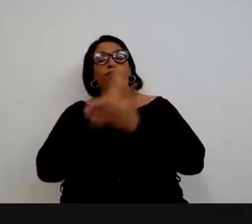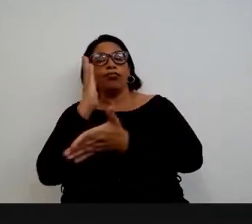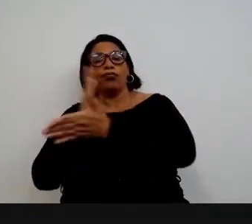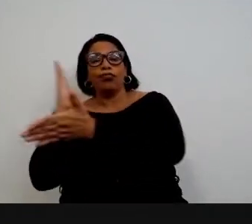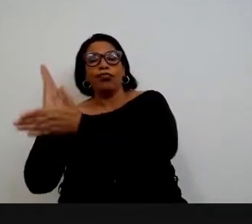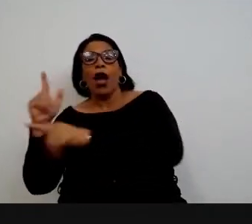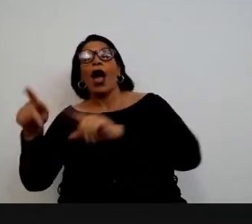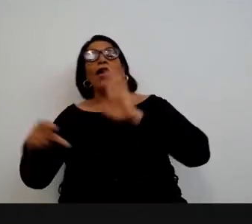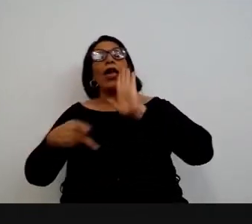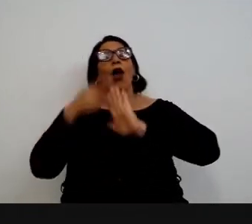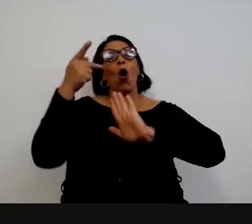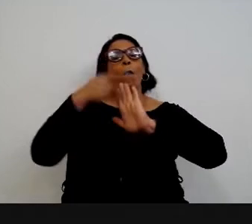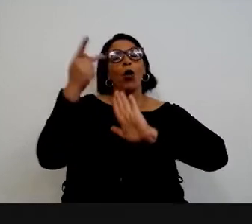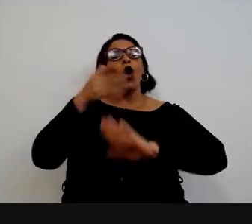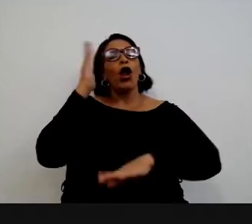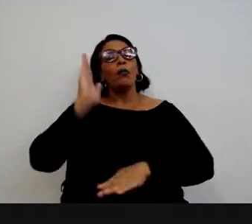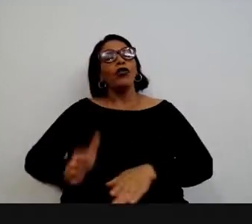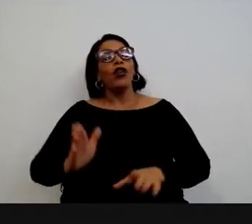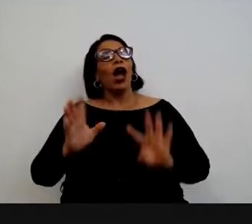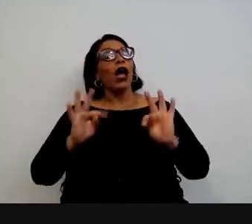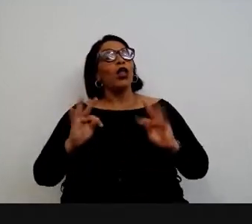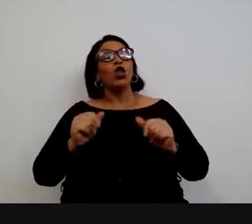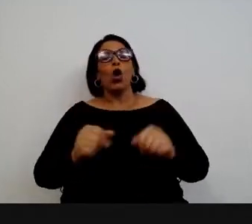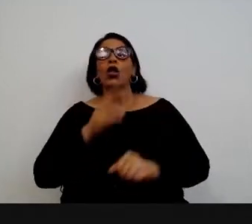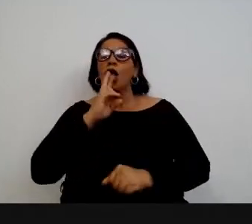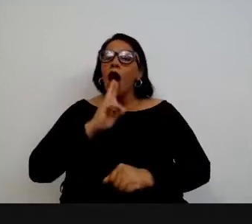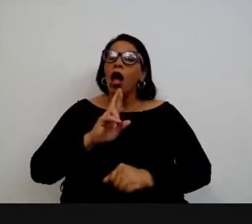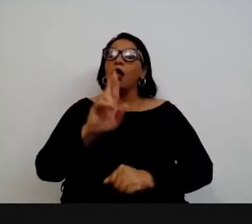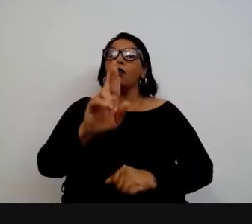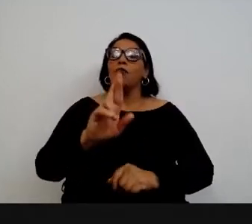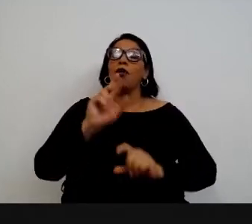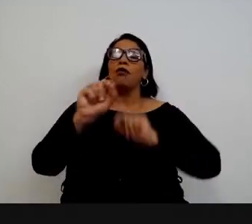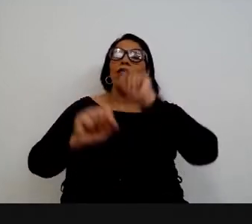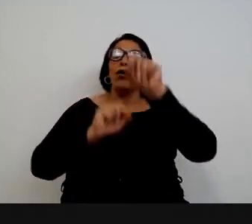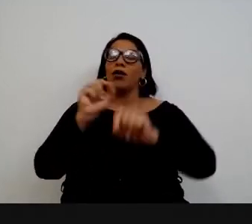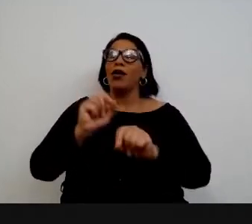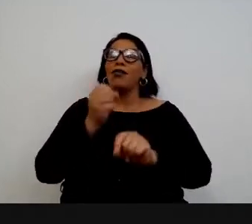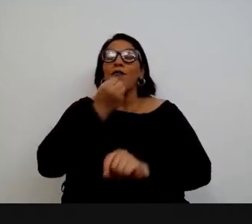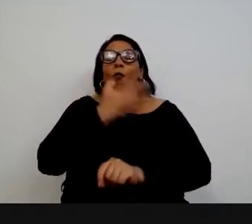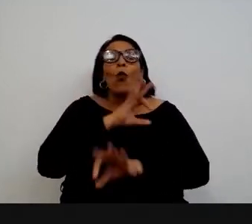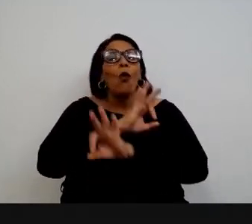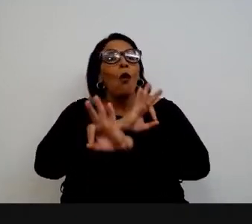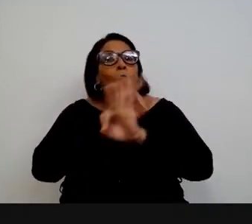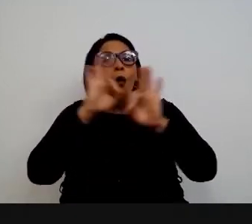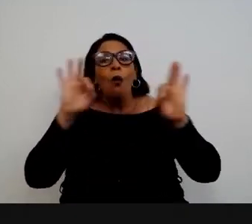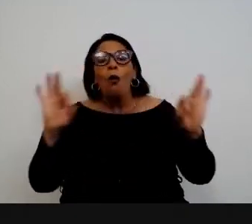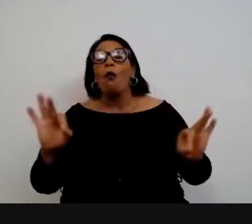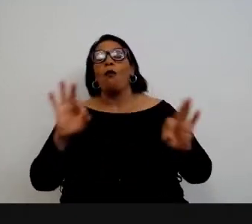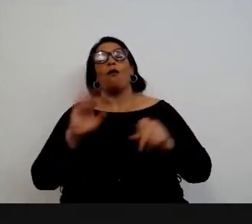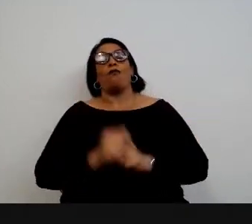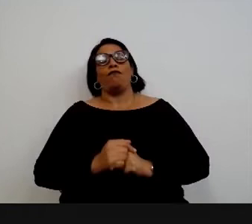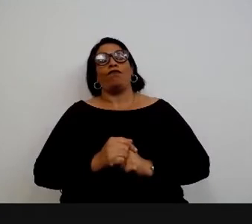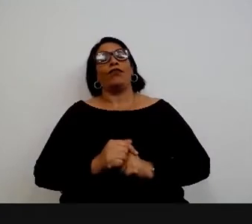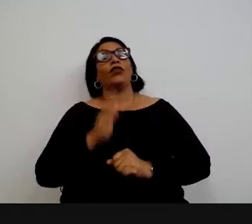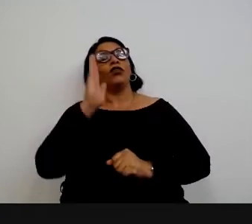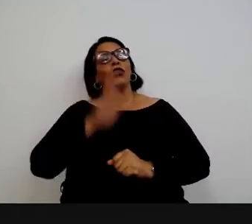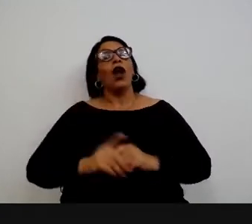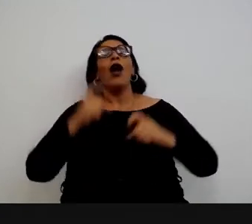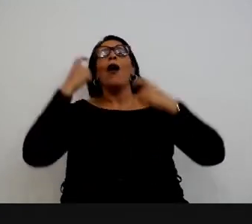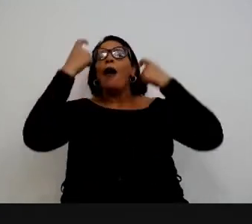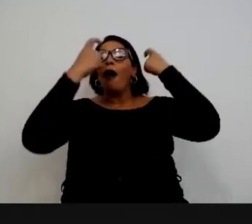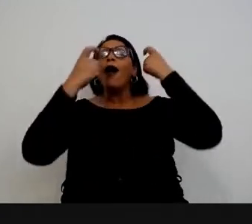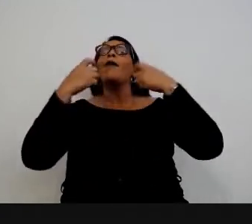passaram pelos nossos programas. Todos esses são resultados muito exitosos. E, como eu disse,